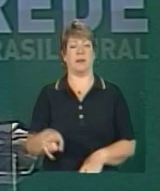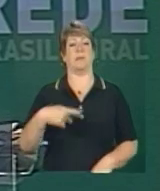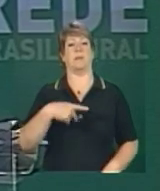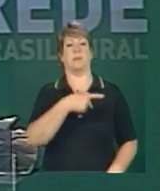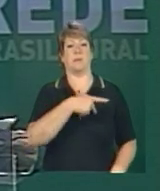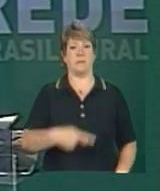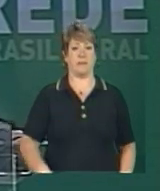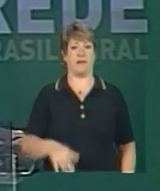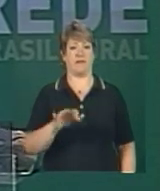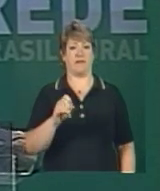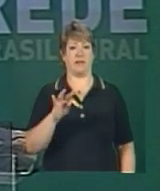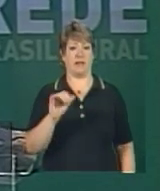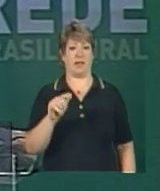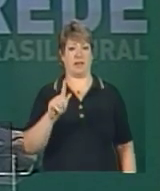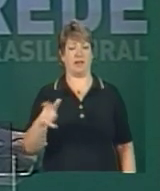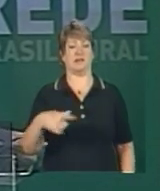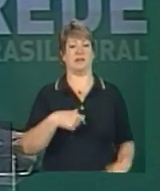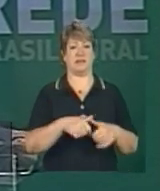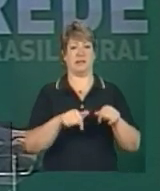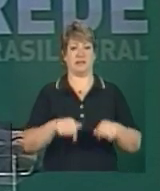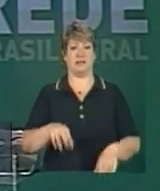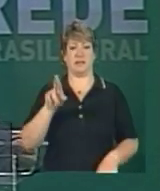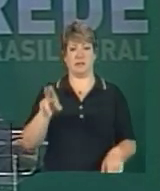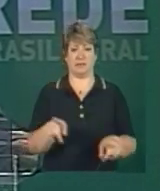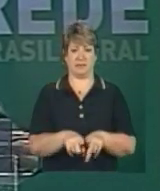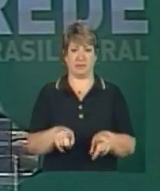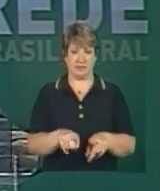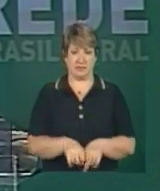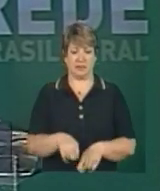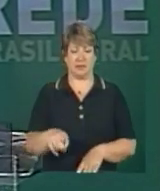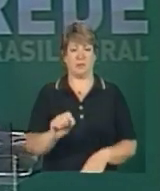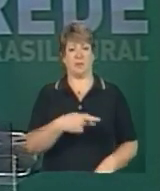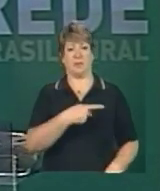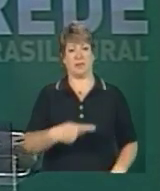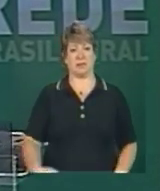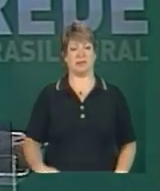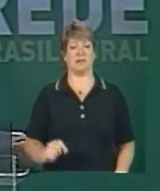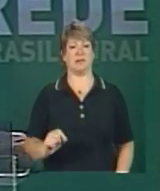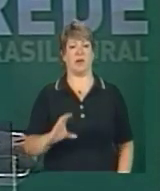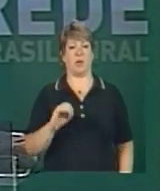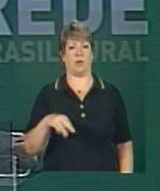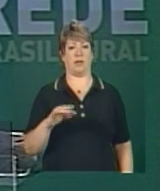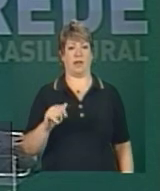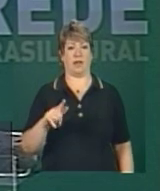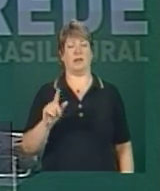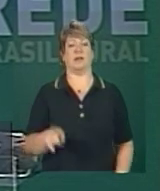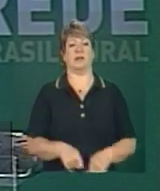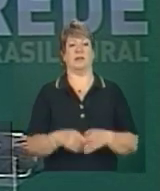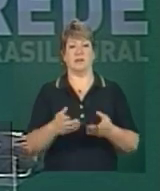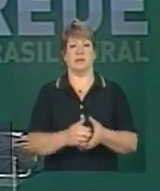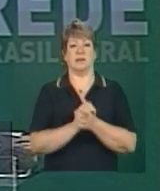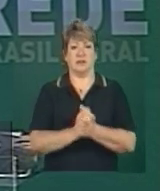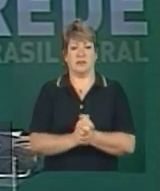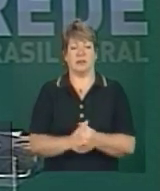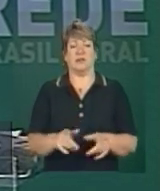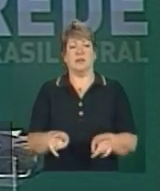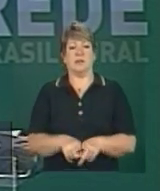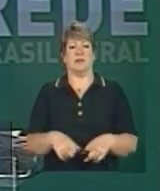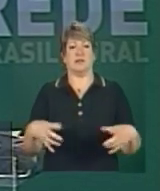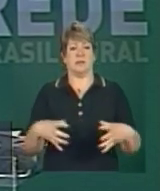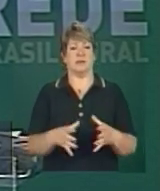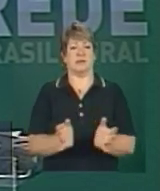presidente da FETAG, aqui representando, presidente da CONTAG, o presidente da Cooperativa Mixta de Pequenos Agricultores